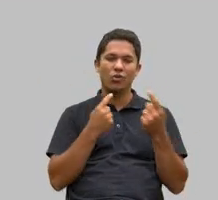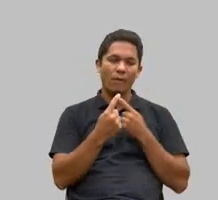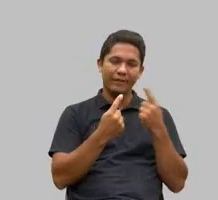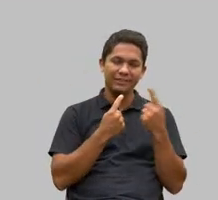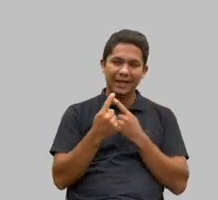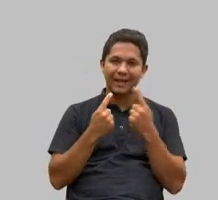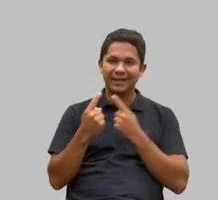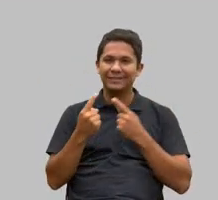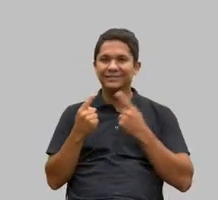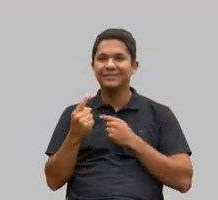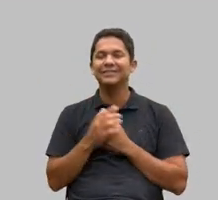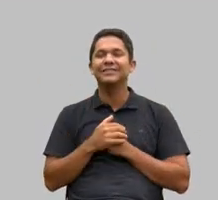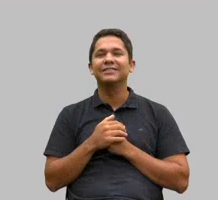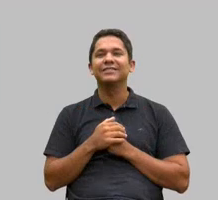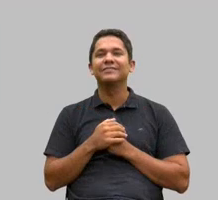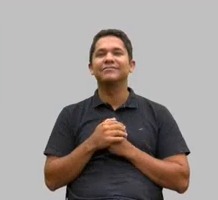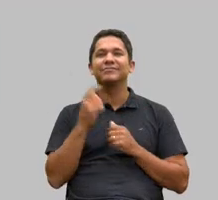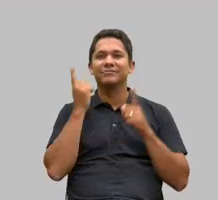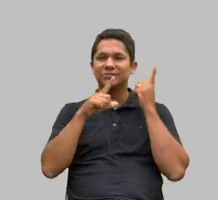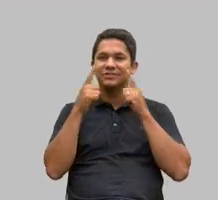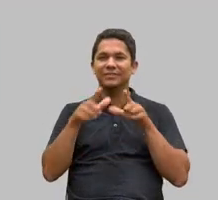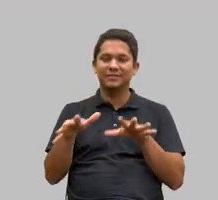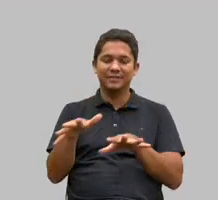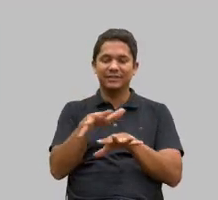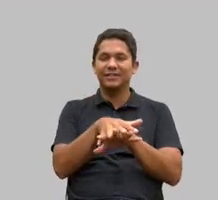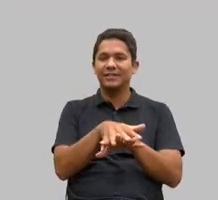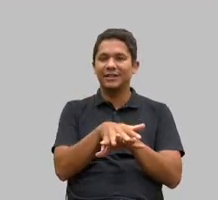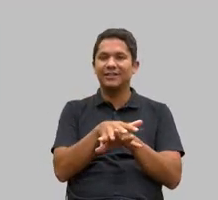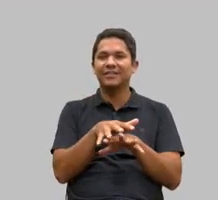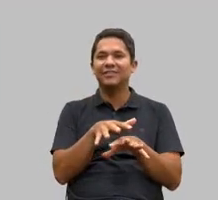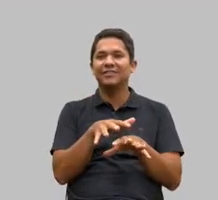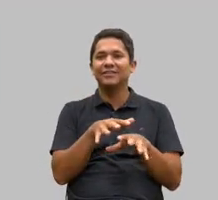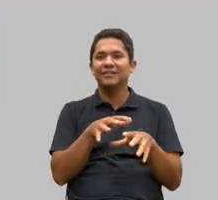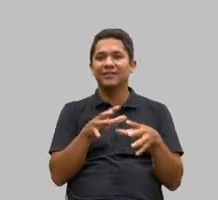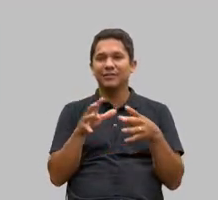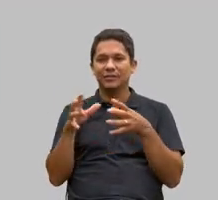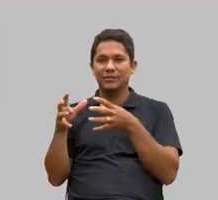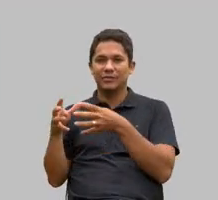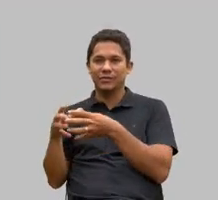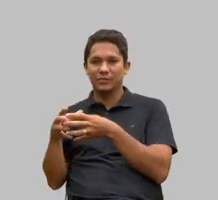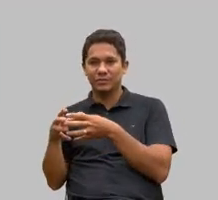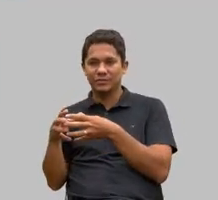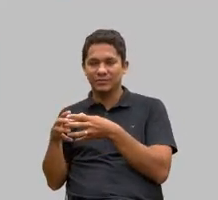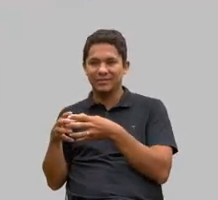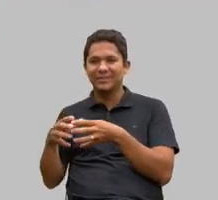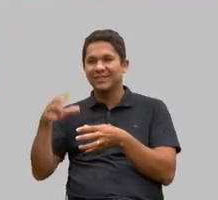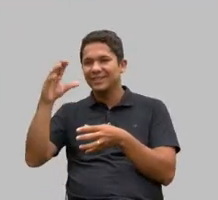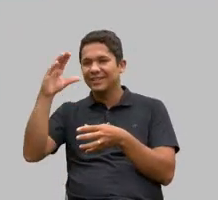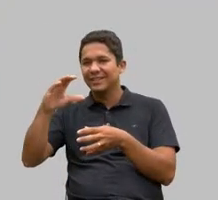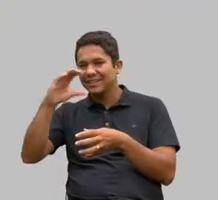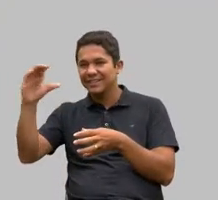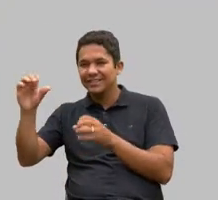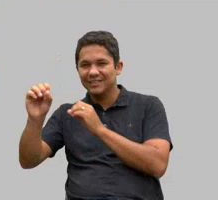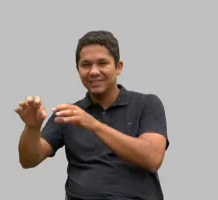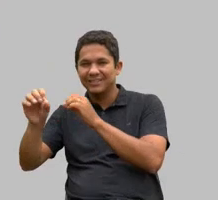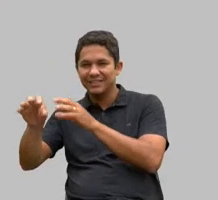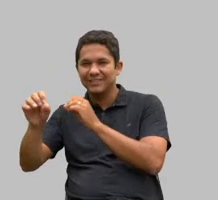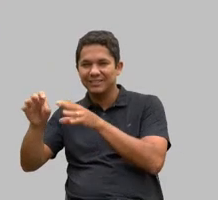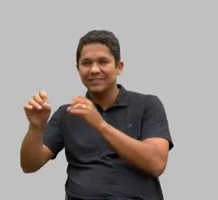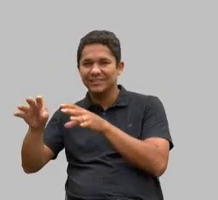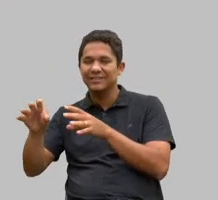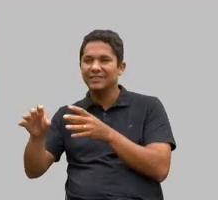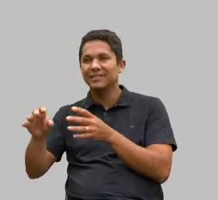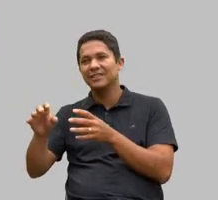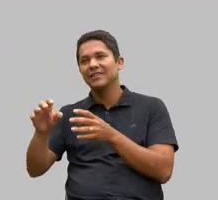conseguimos integrar o grupo de catequistas não catequistas de igreja mas